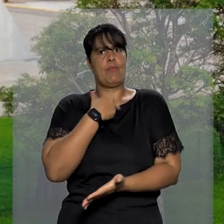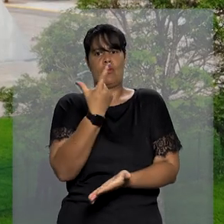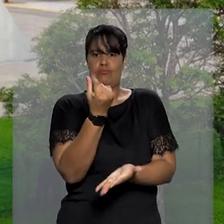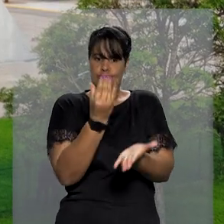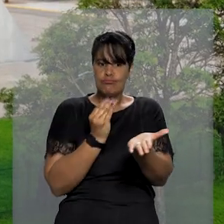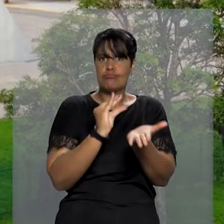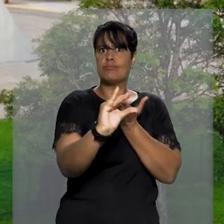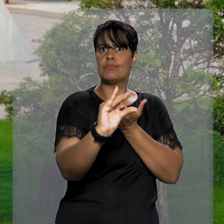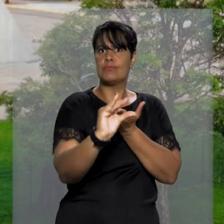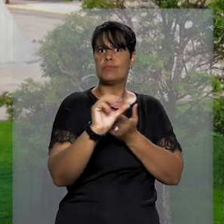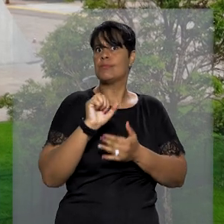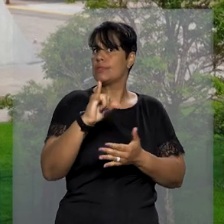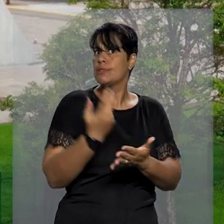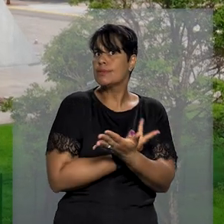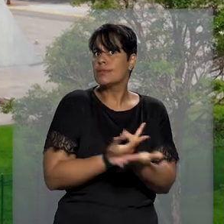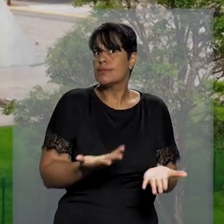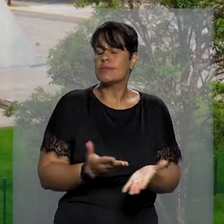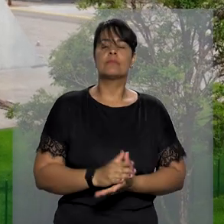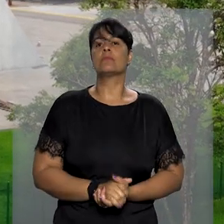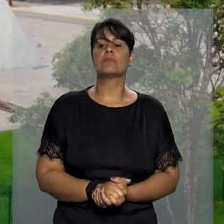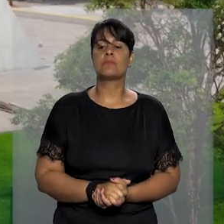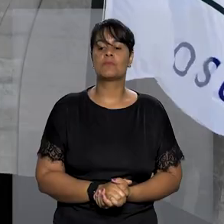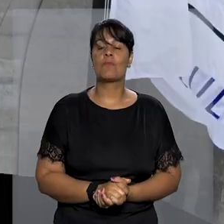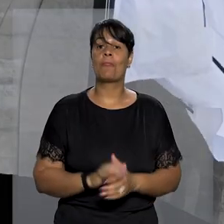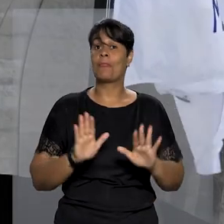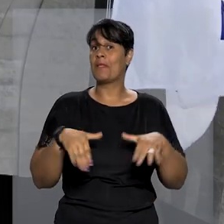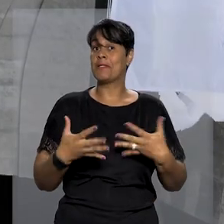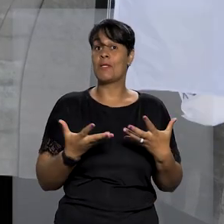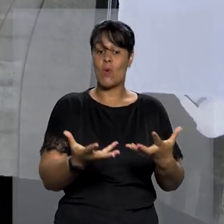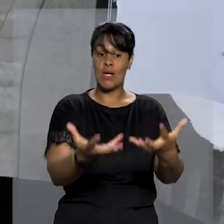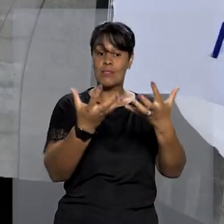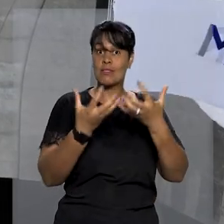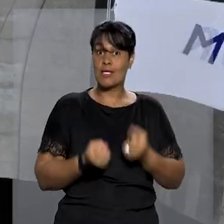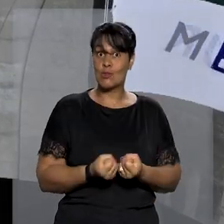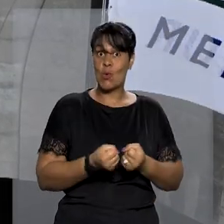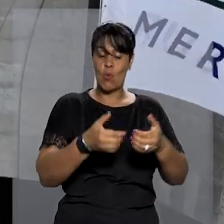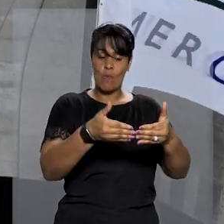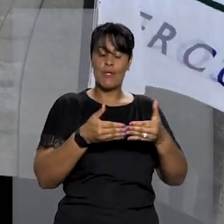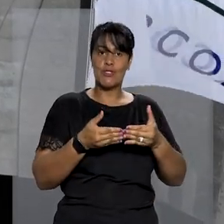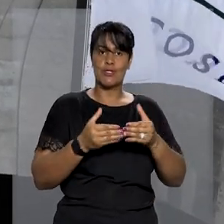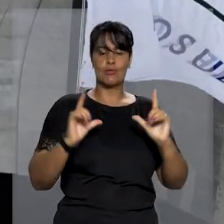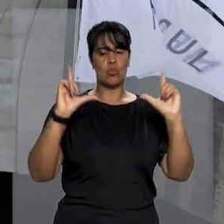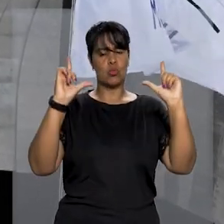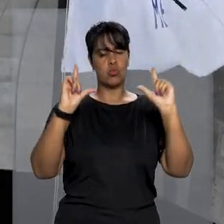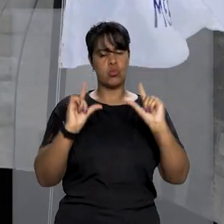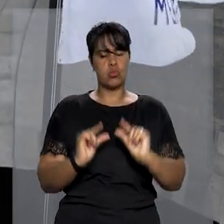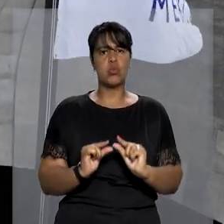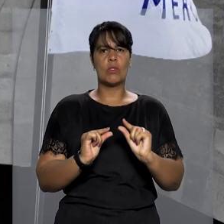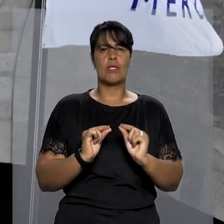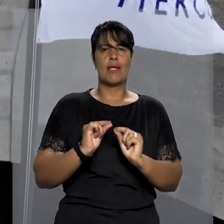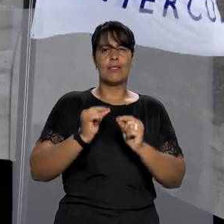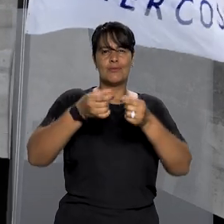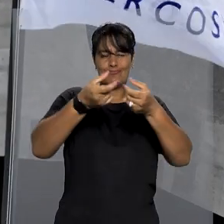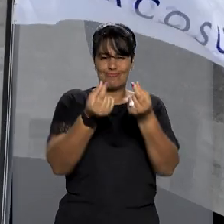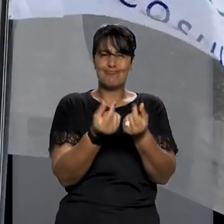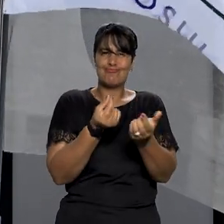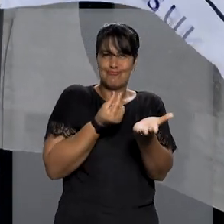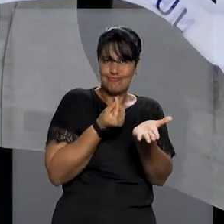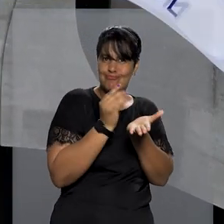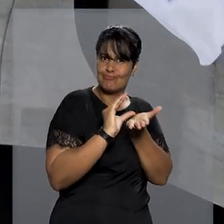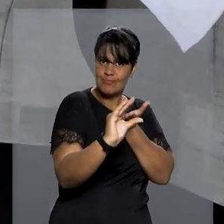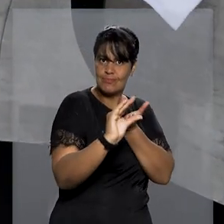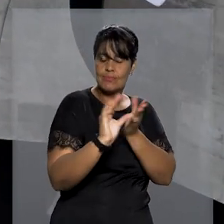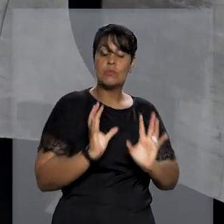valores indenizatórios aplicados em casos semelhantes. Ao acolher o pedido da União para reduzir o valor do dano moral sofrido,